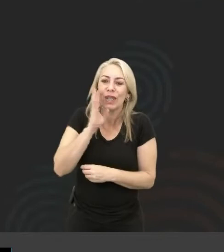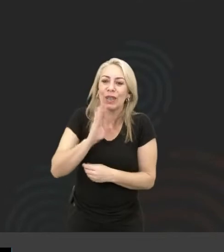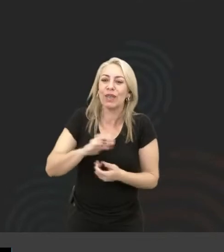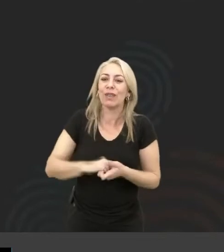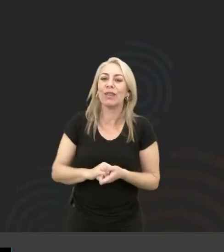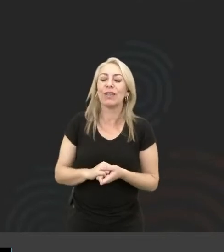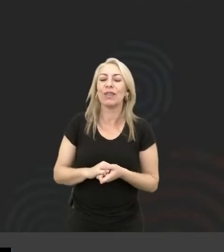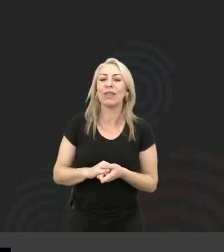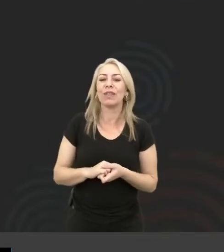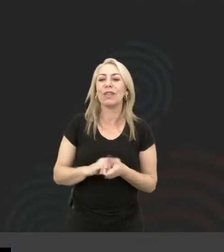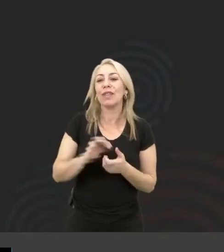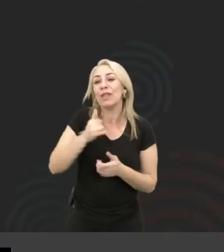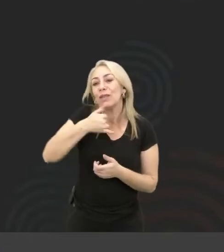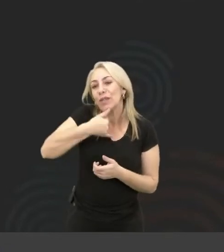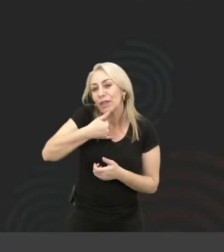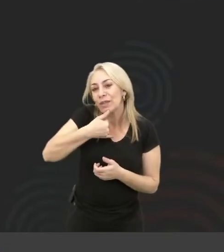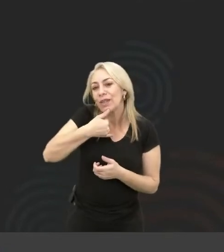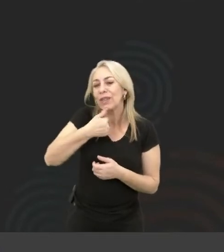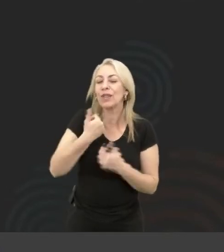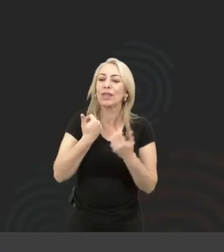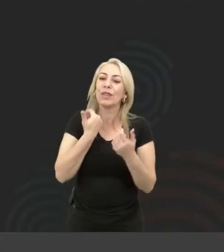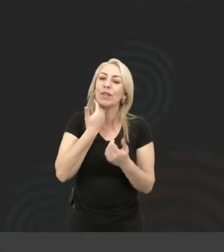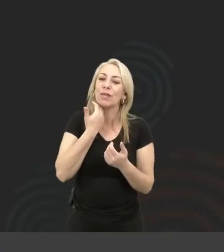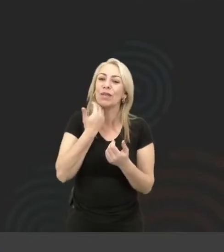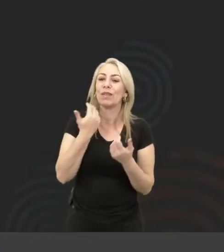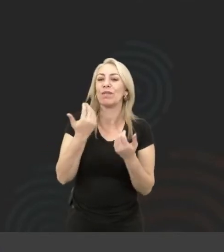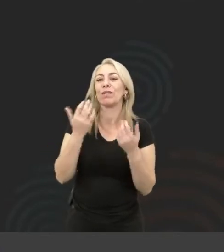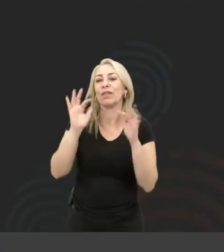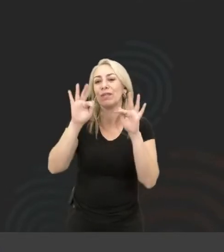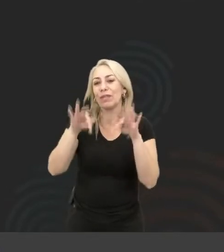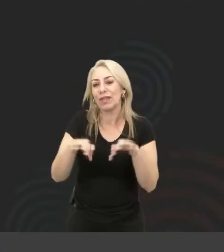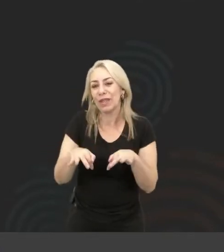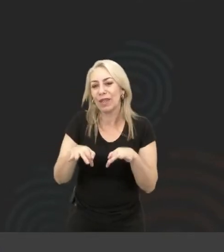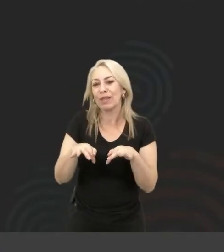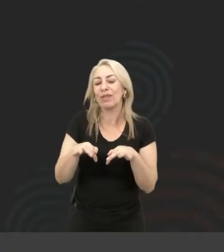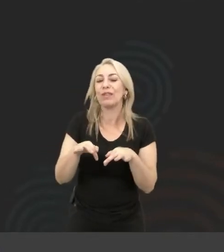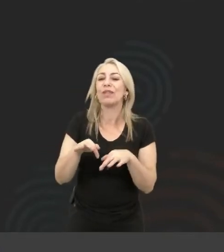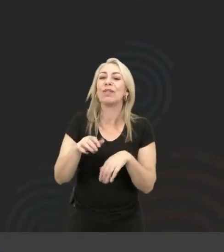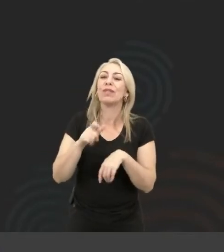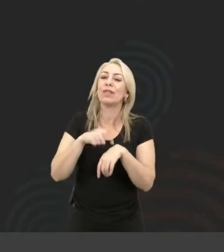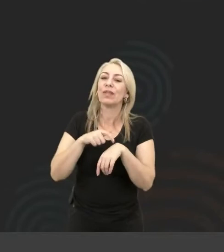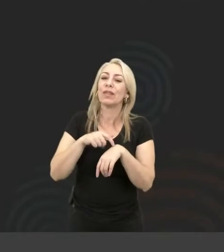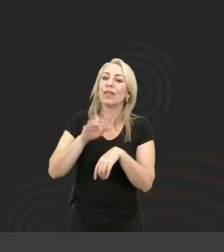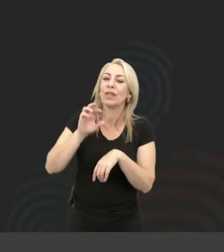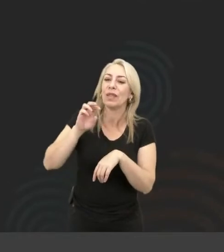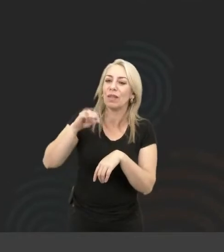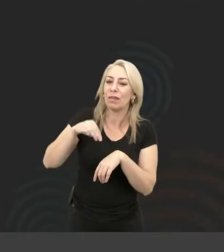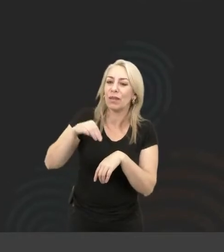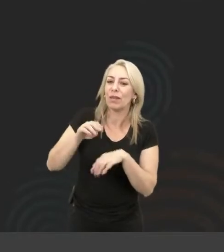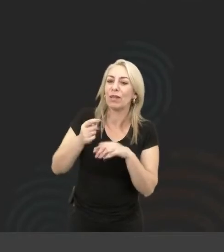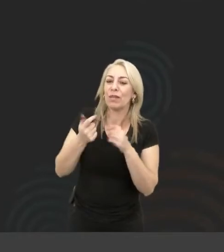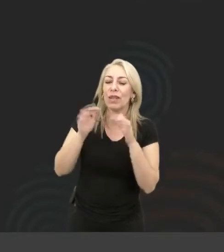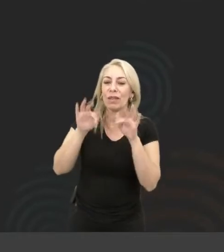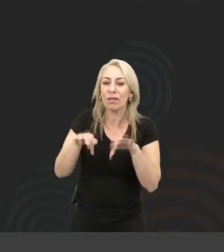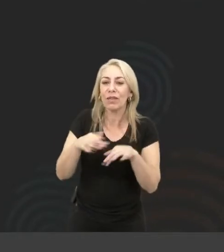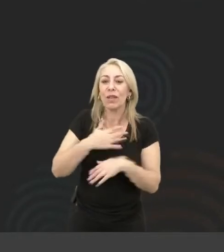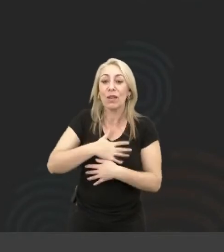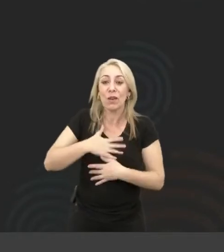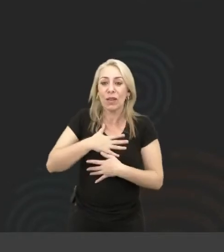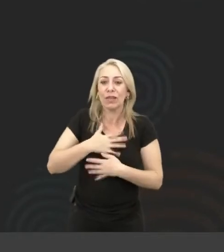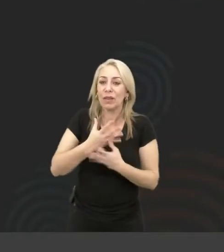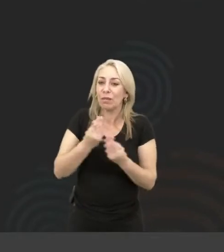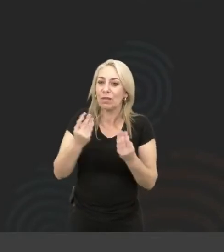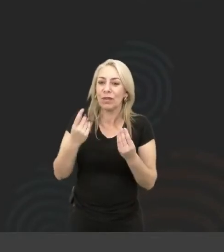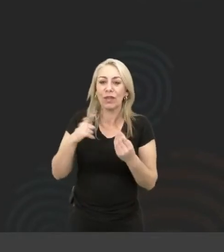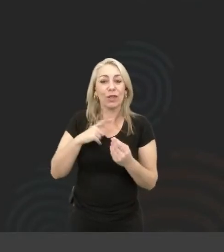E aí, infelizmente, o nosso papo está chegando no final, a gente está chegando nos últimos minutos. E eu gostei muito, eu não